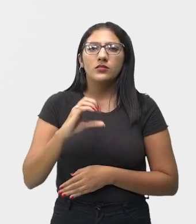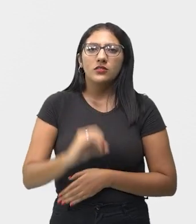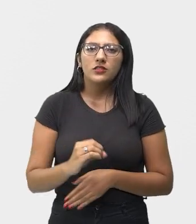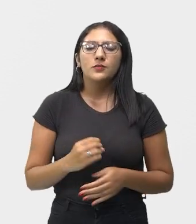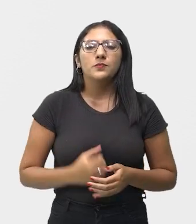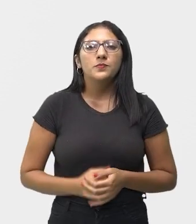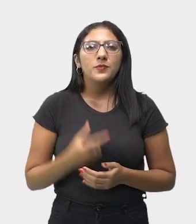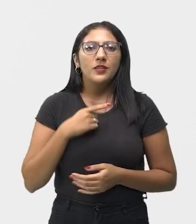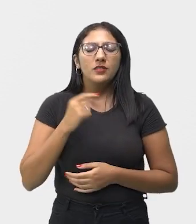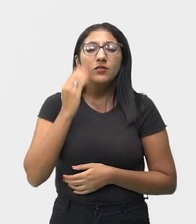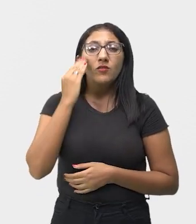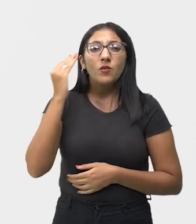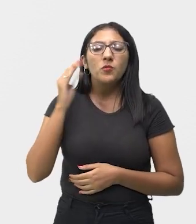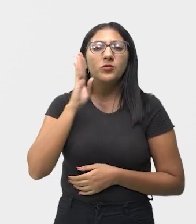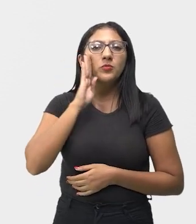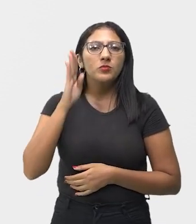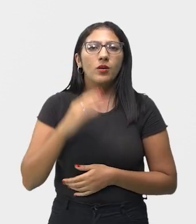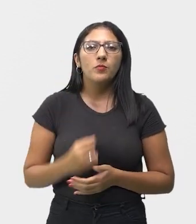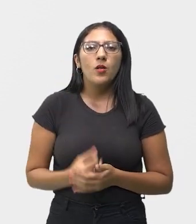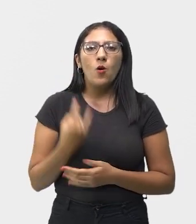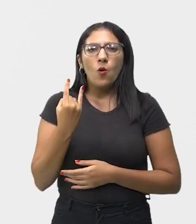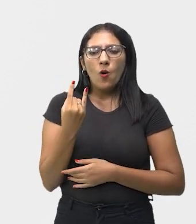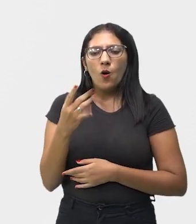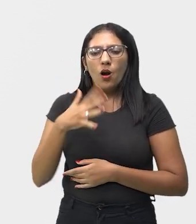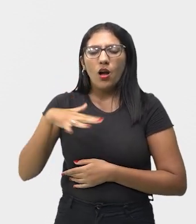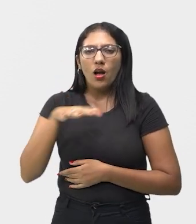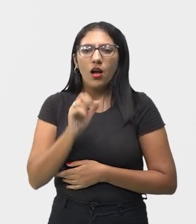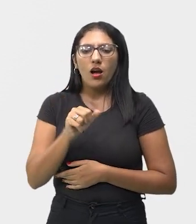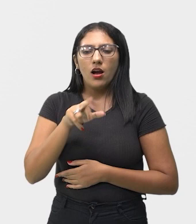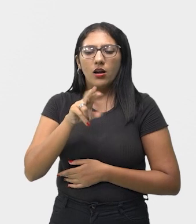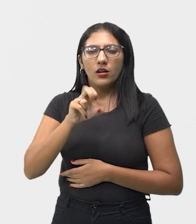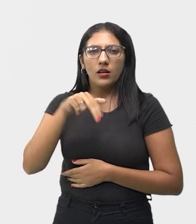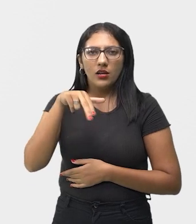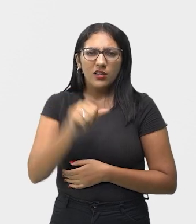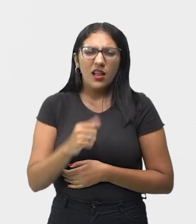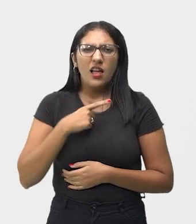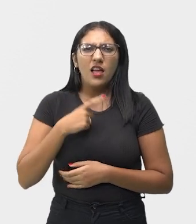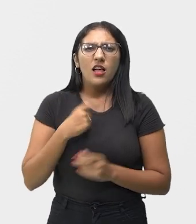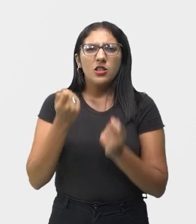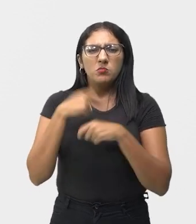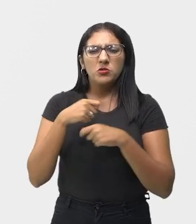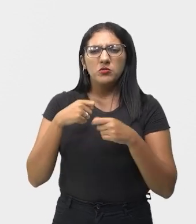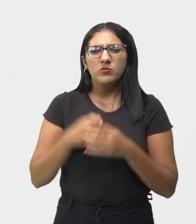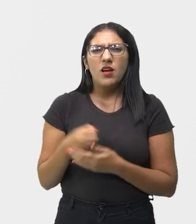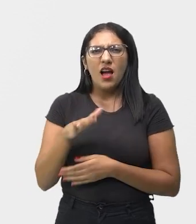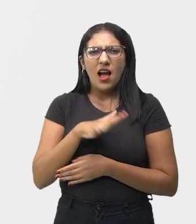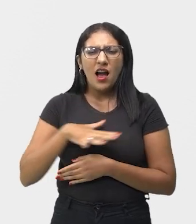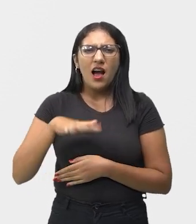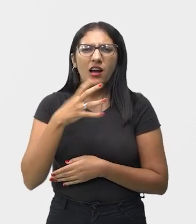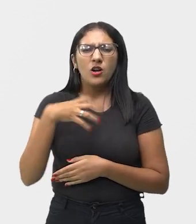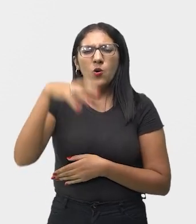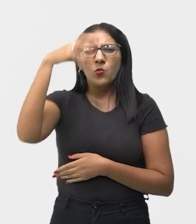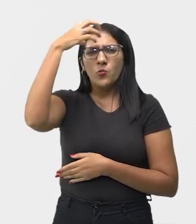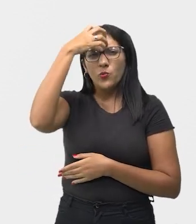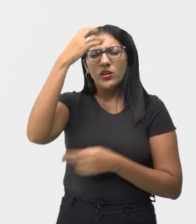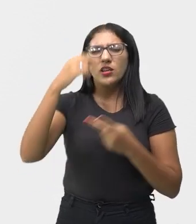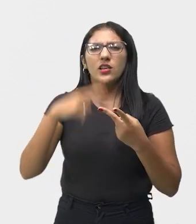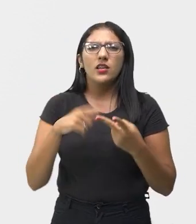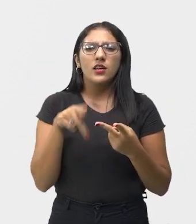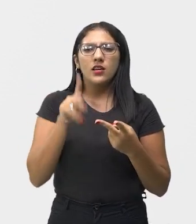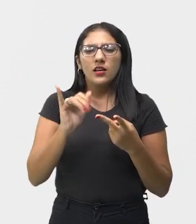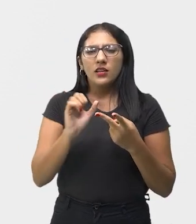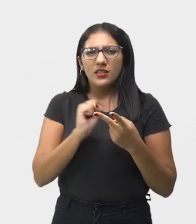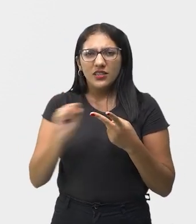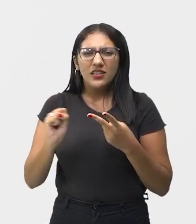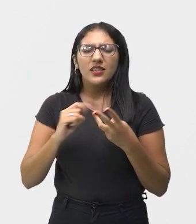popularizou-se o chamado rock de arena, com bandas capazes de lotar estádios como Queen, Quiz, Aerosmith,